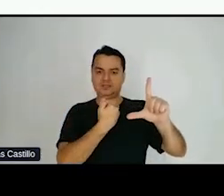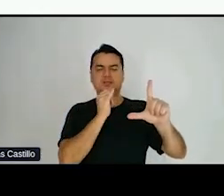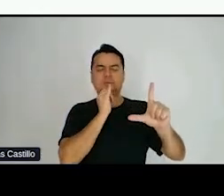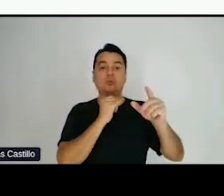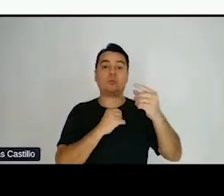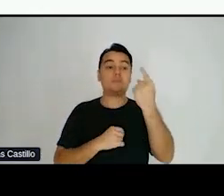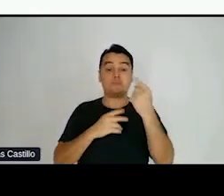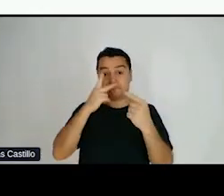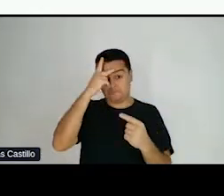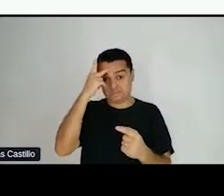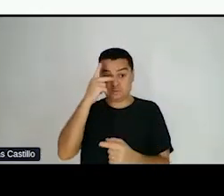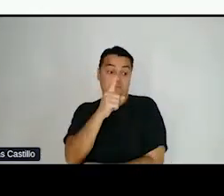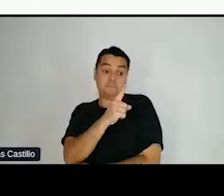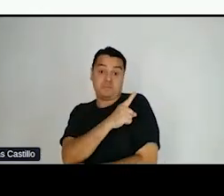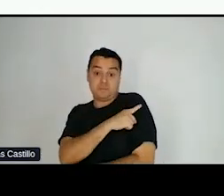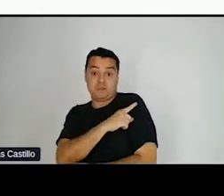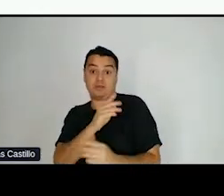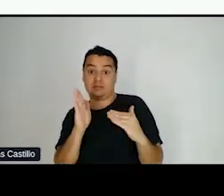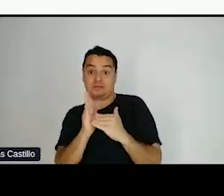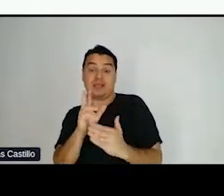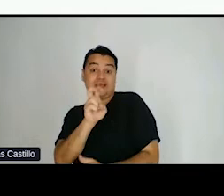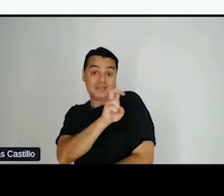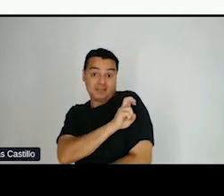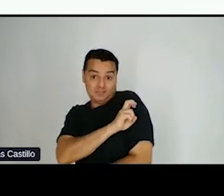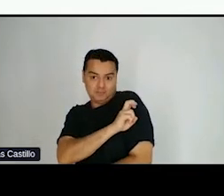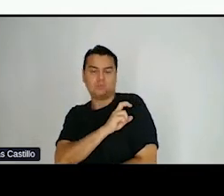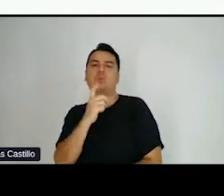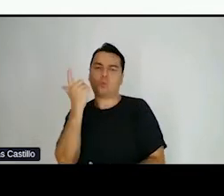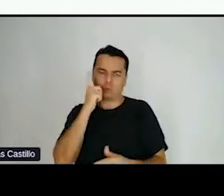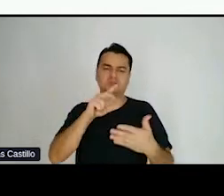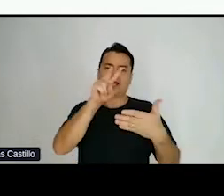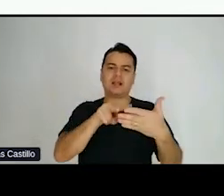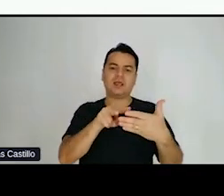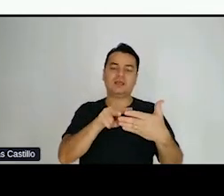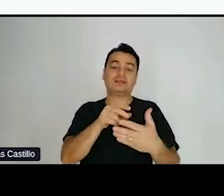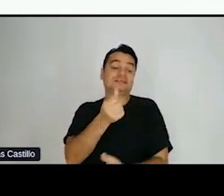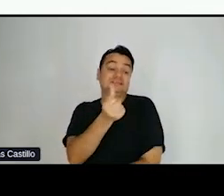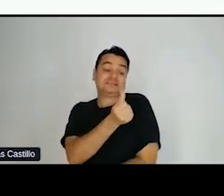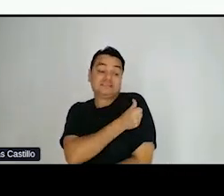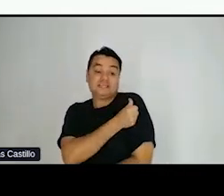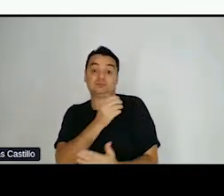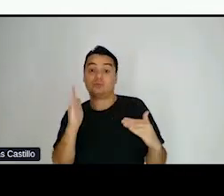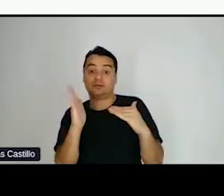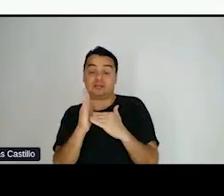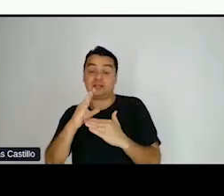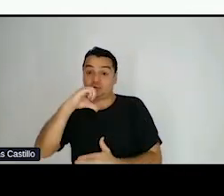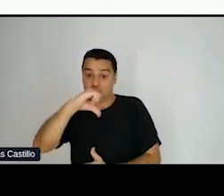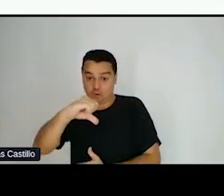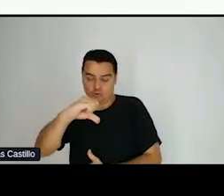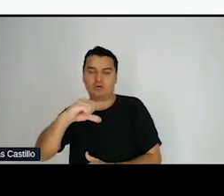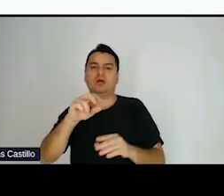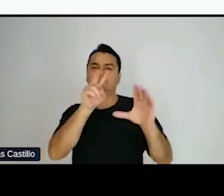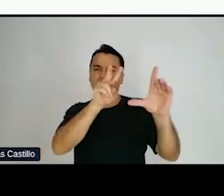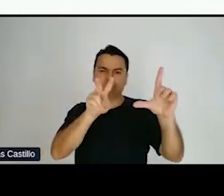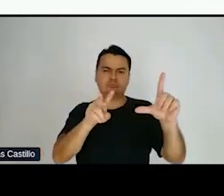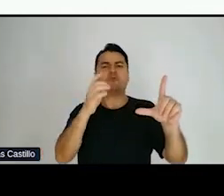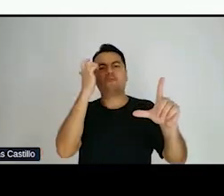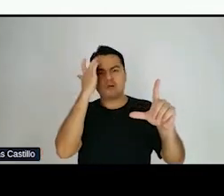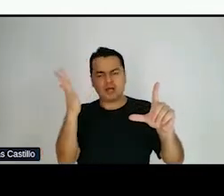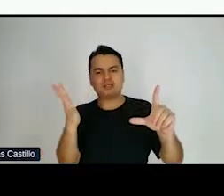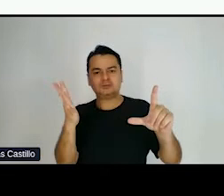leiturabilidade é muito fácil. Do sexto ao nove ano escolar, significa que a leiturabilidade é fácil.